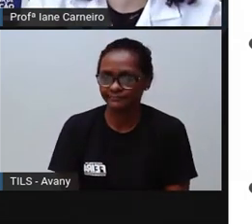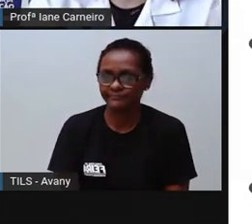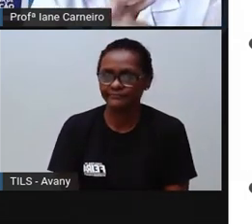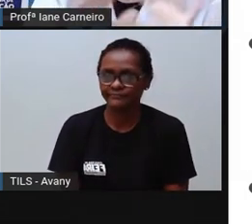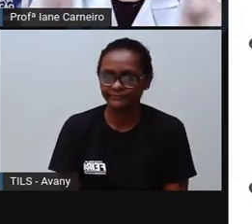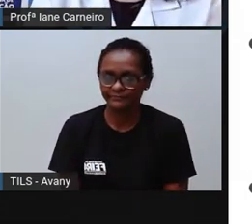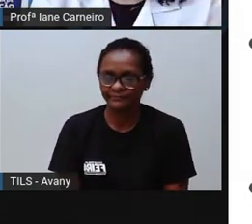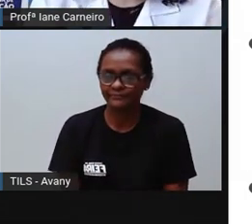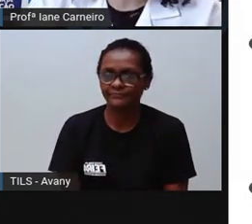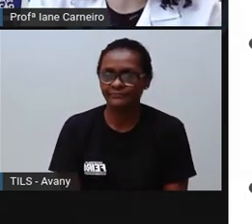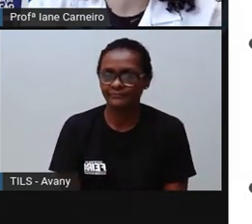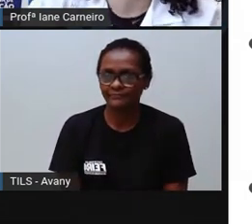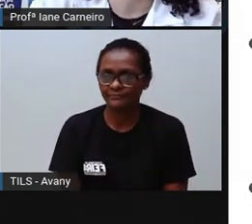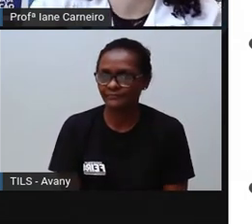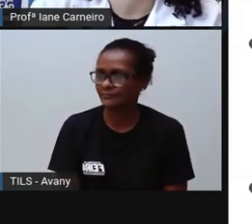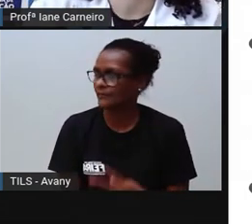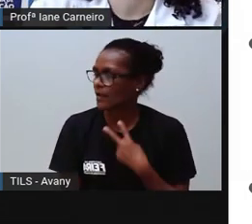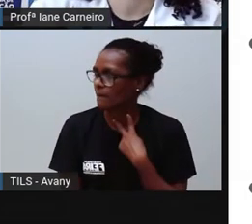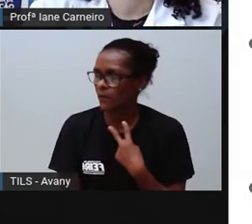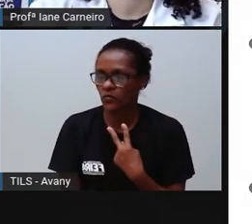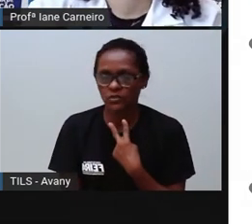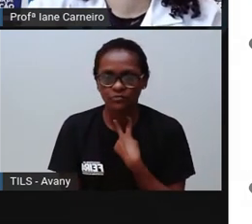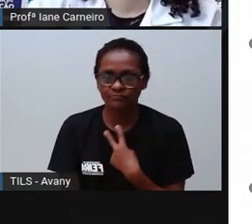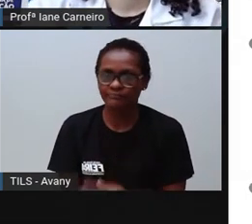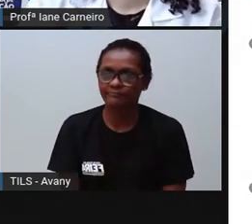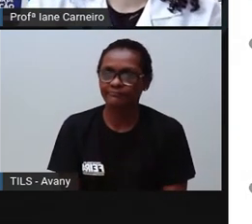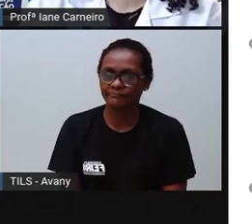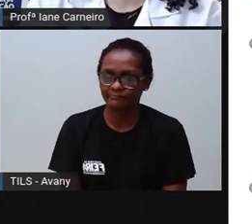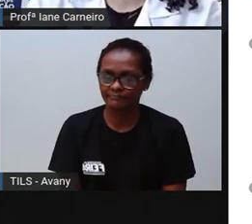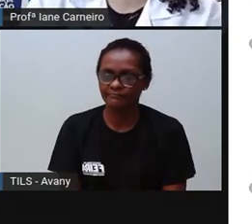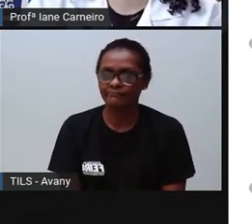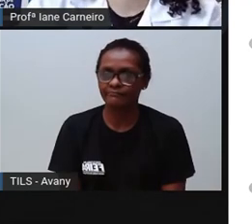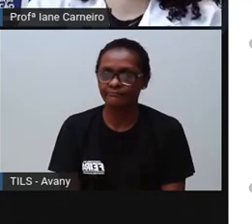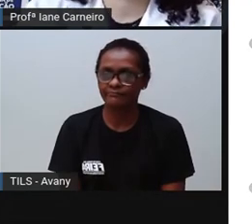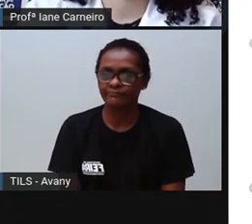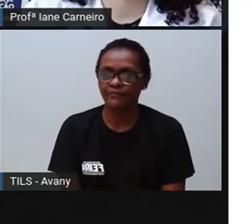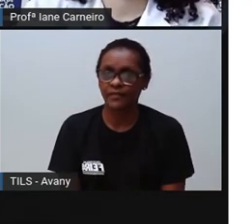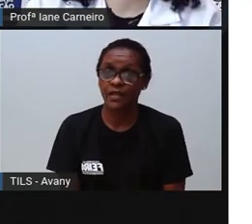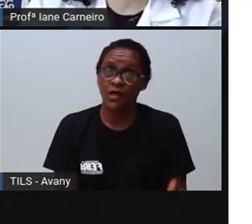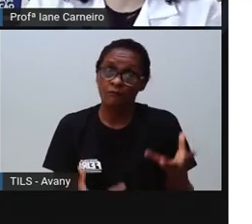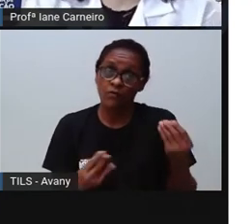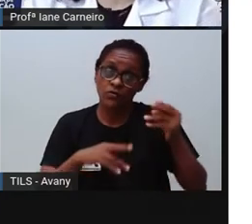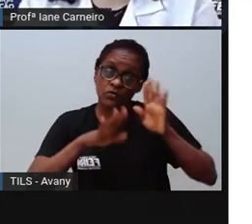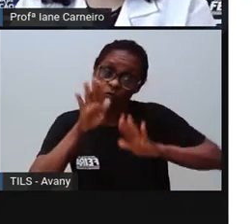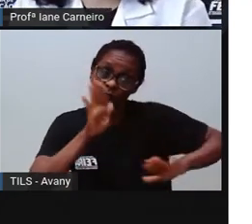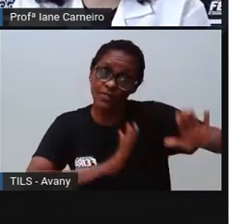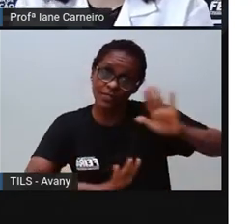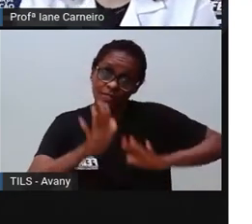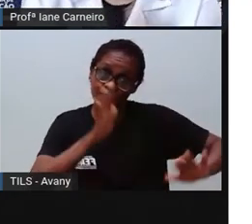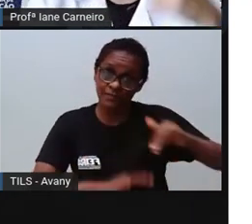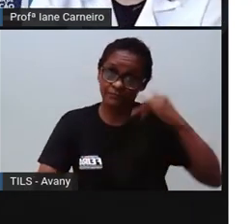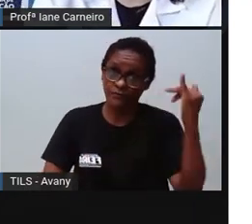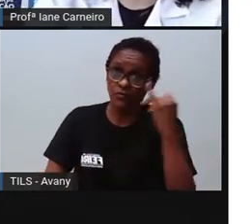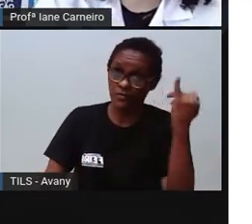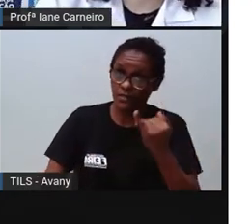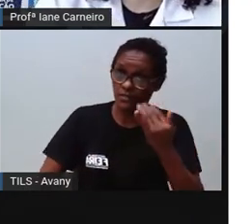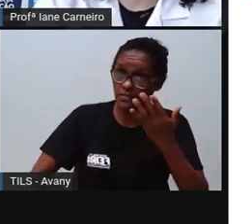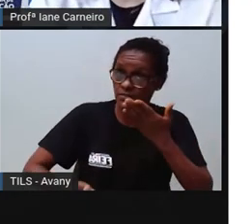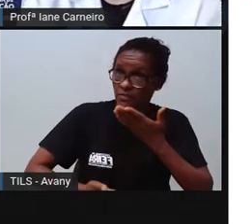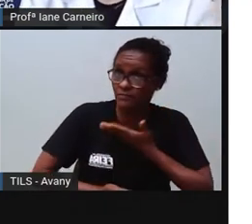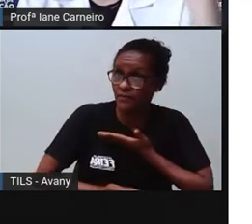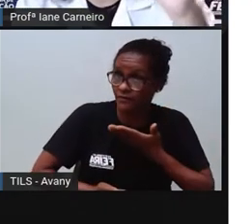crianças, né, de que não pode mexer em tomada. Com esses cuidados, né, que a Pró falou com vocês, tanto lá na